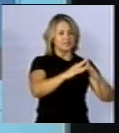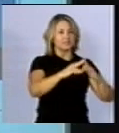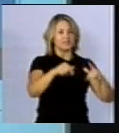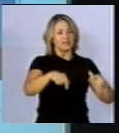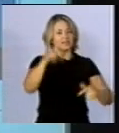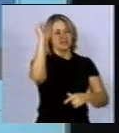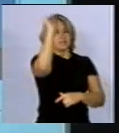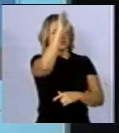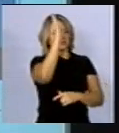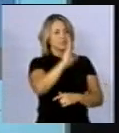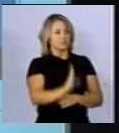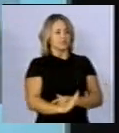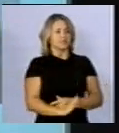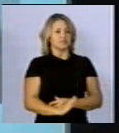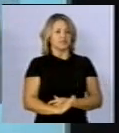Brasil,